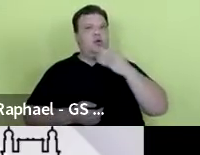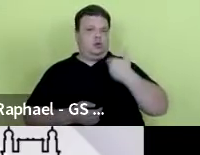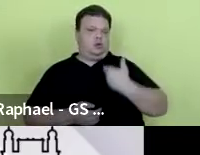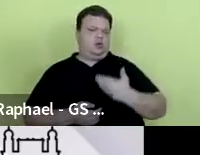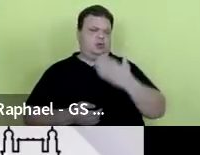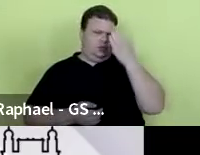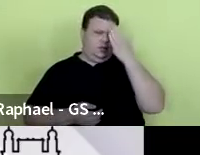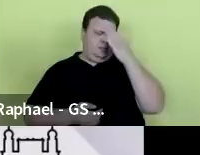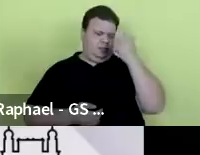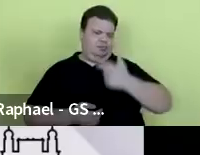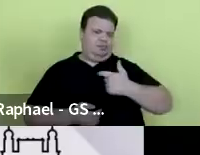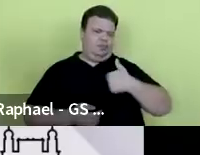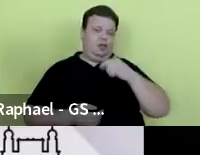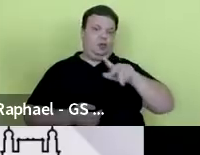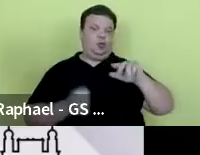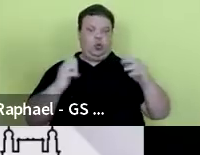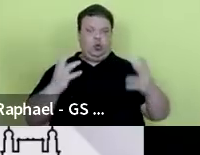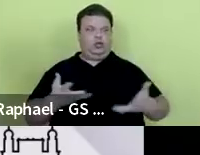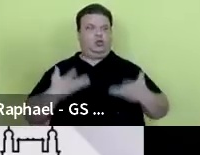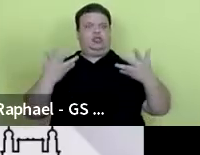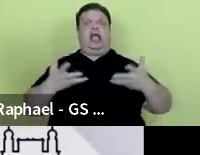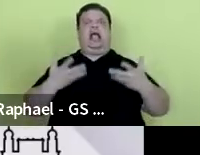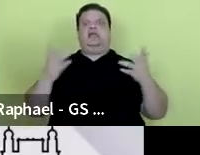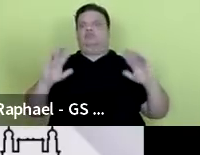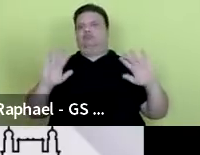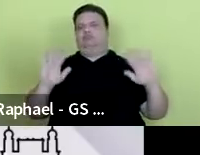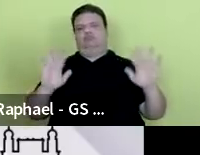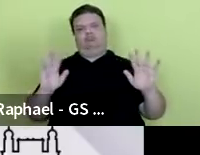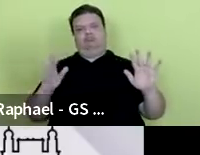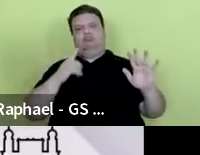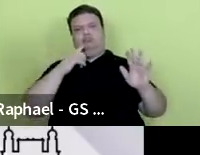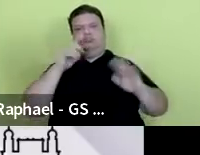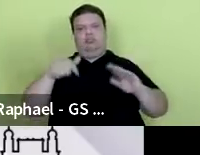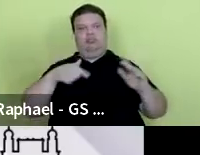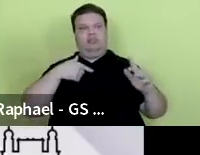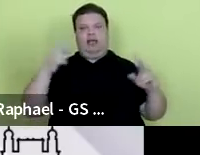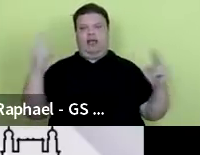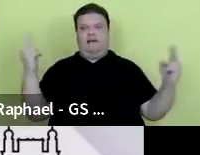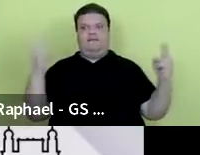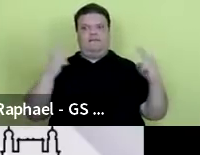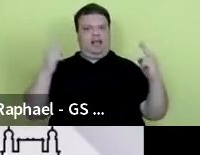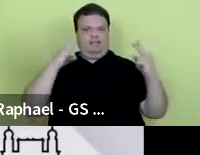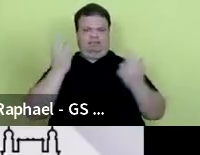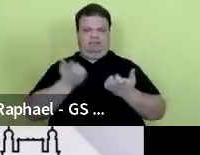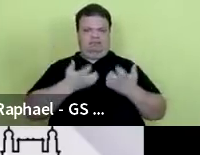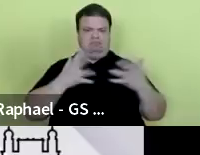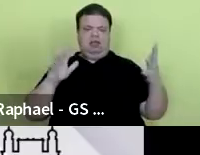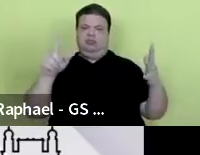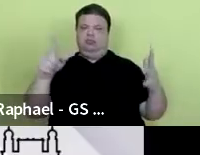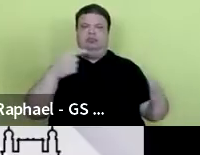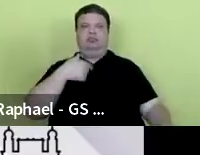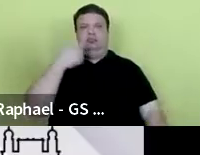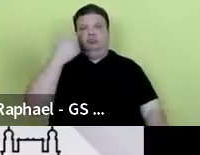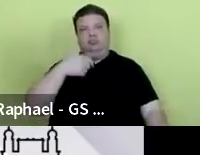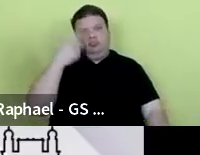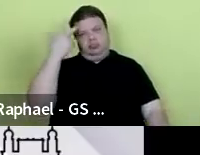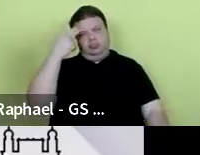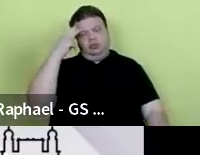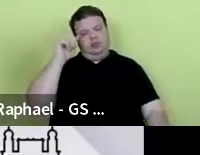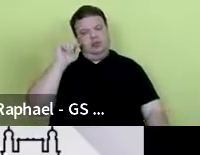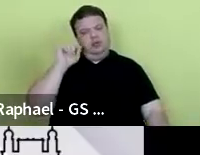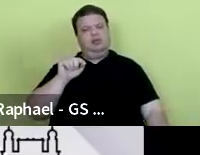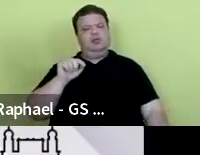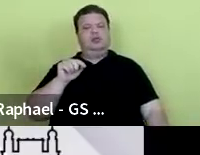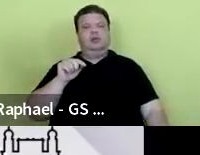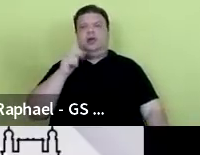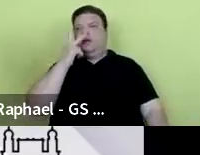daquele entusiasmo, às vezes galopante, que tem, eu costumo ser muito, nessas horas, muito